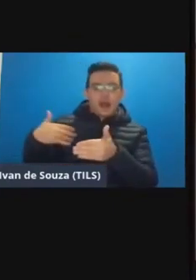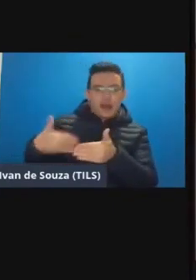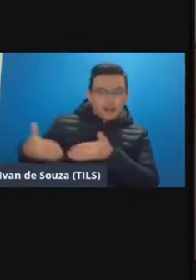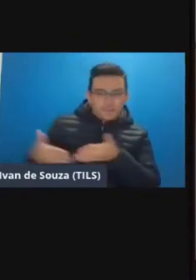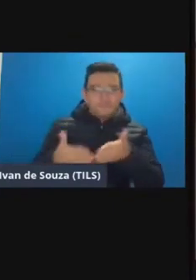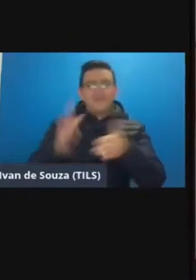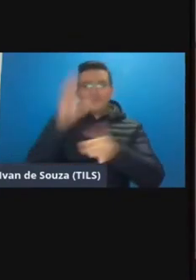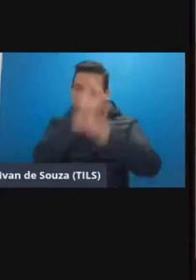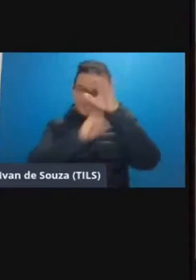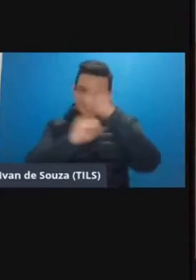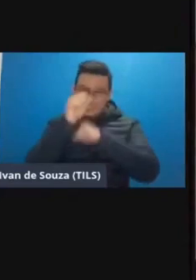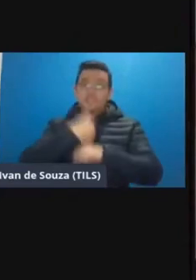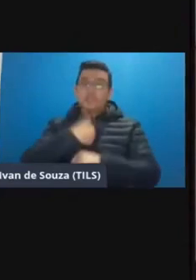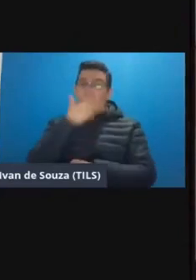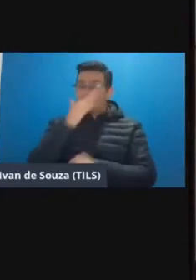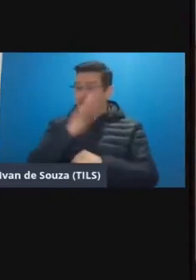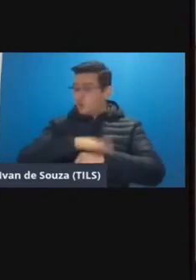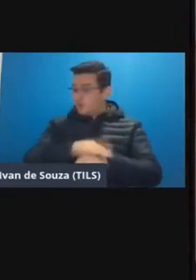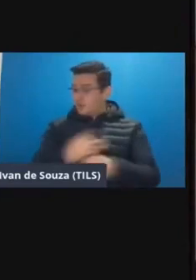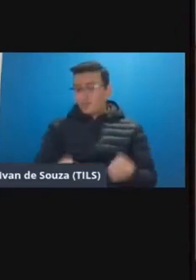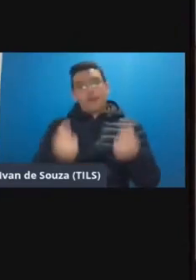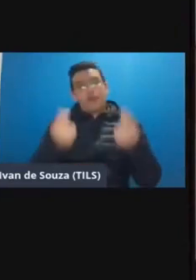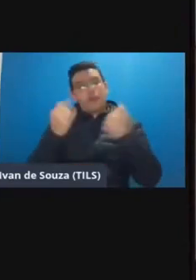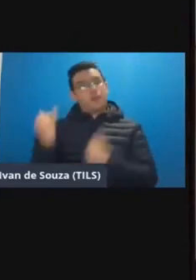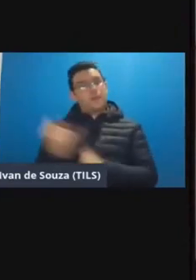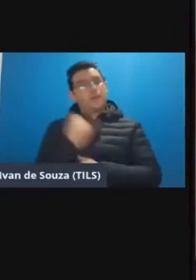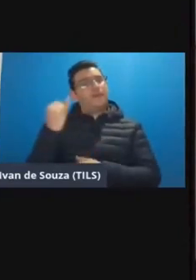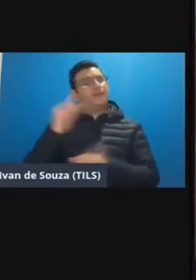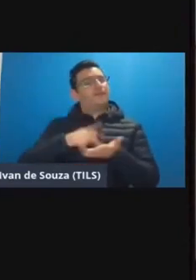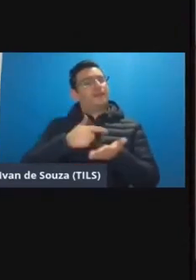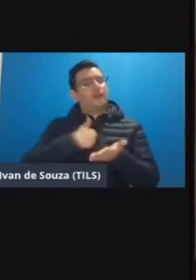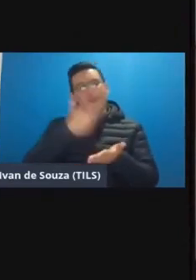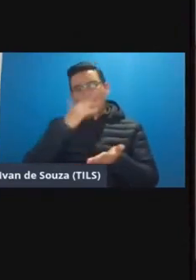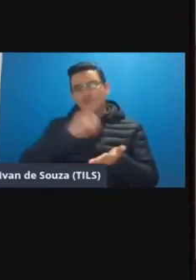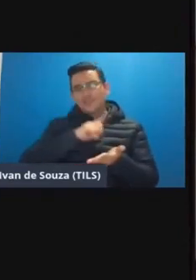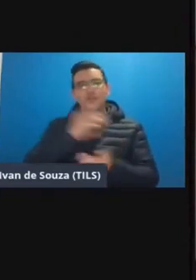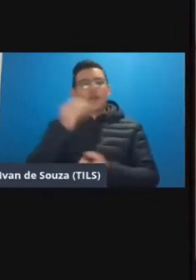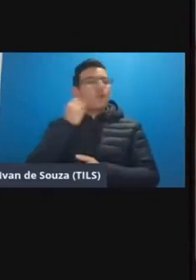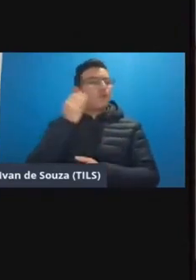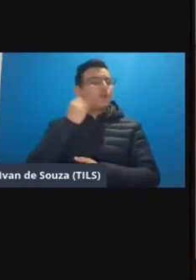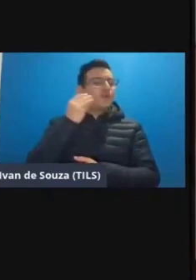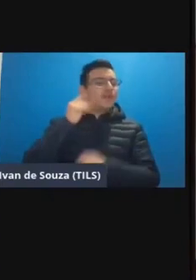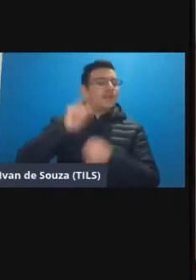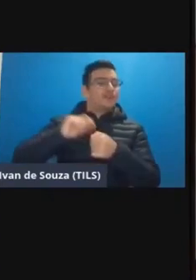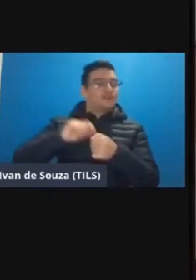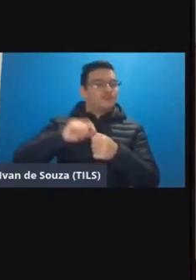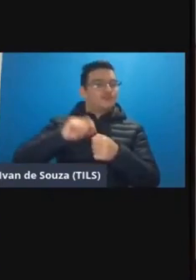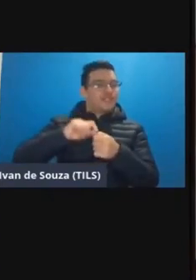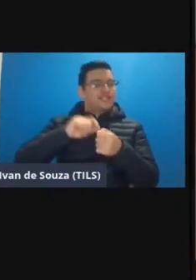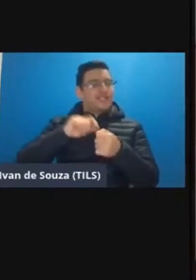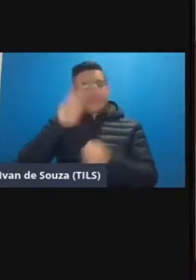aprendizagem né então eu acho que é um momento rico na verdade eu acho que nós estamos tendo a oportunidade de fazer essa